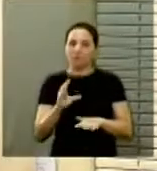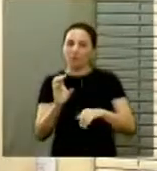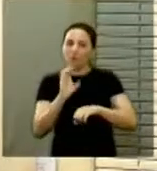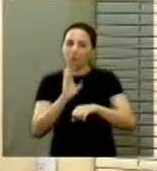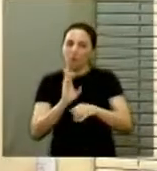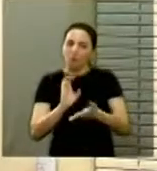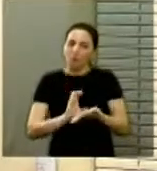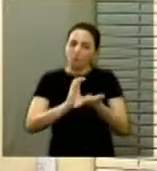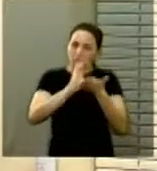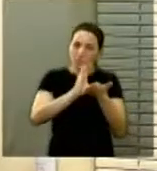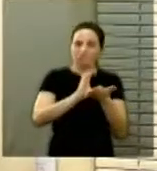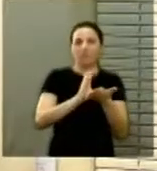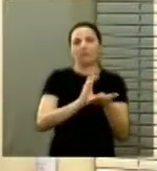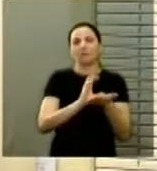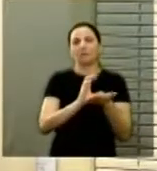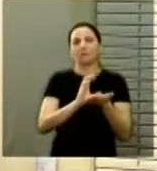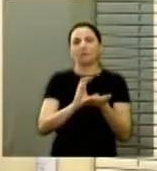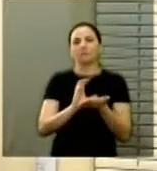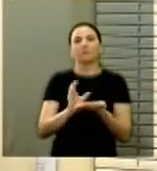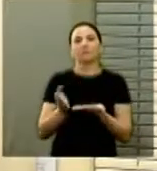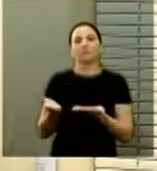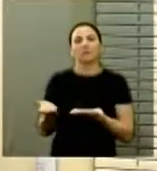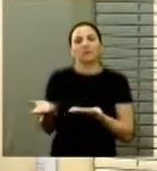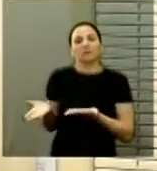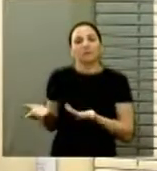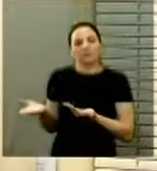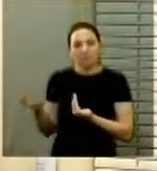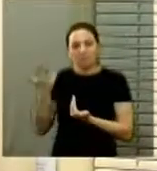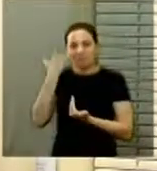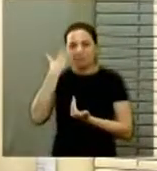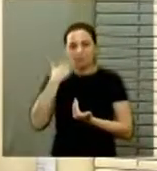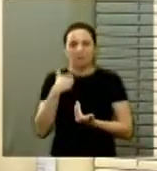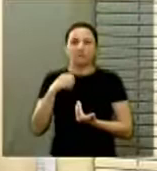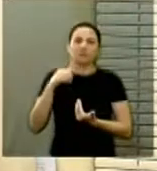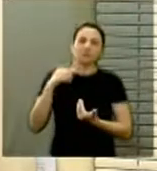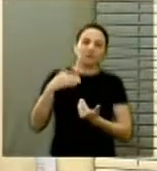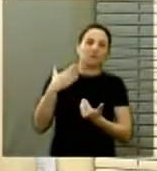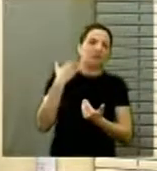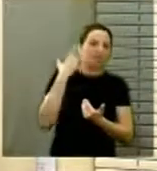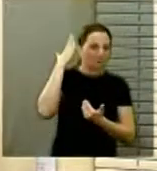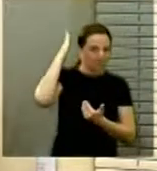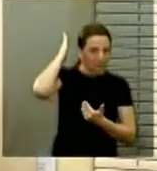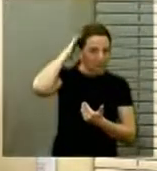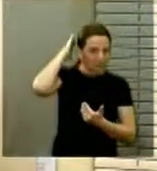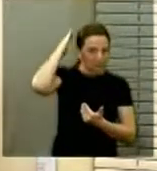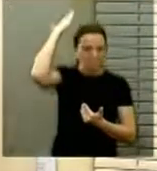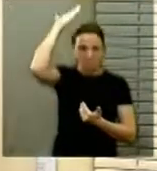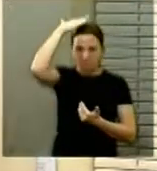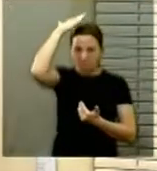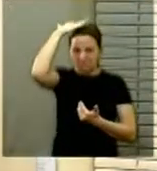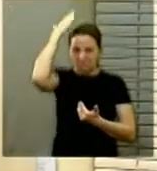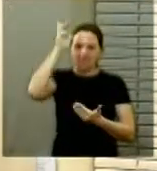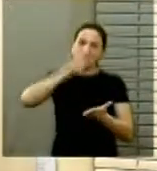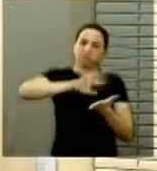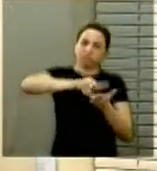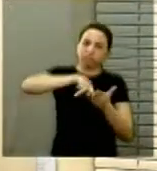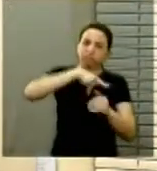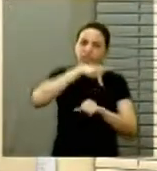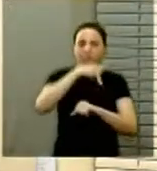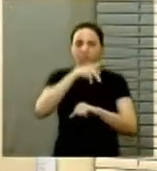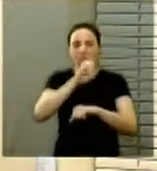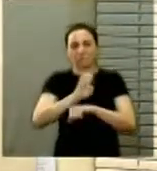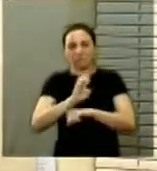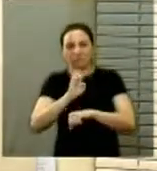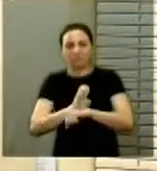da Criança e do Adolescente da Lagoa, Ceará do Sítio Federal, Dom Luciano, a Ação Educativa, SEDECA, Emaús,